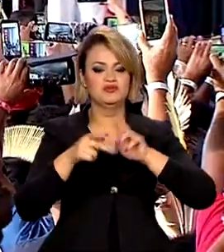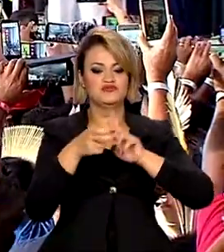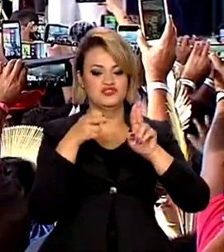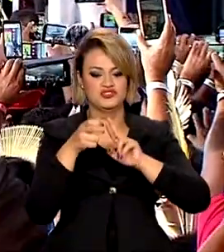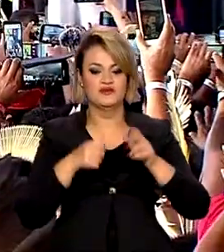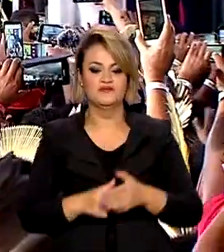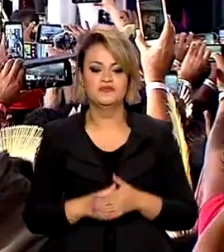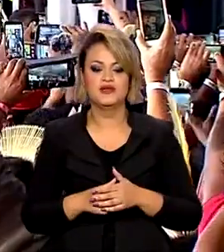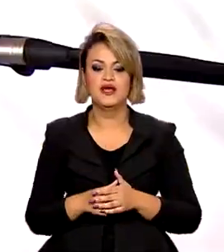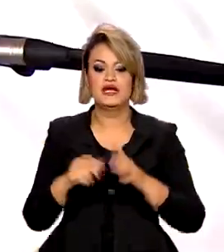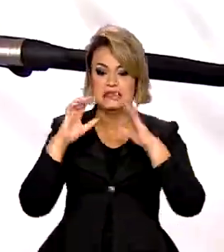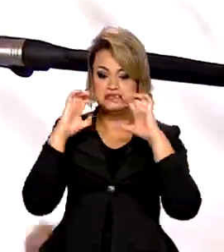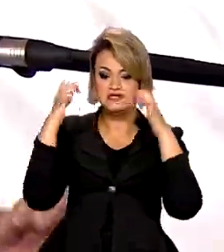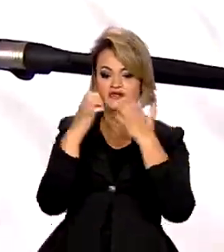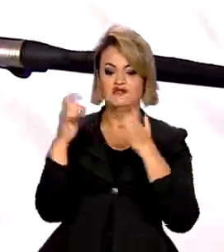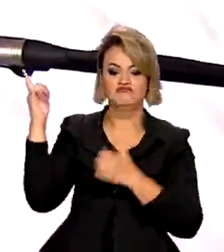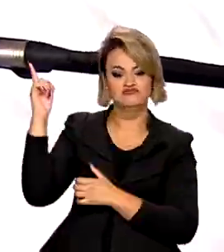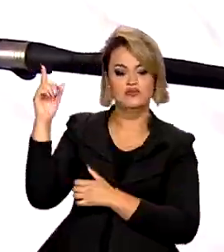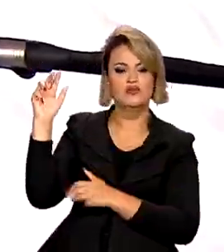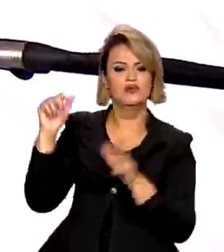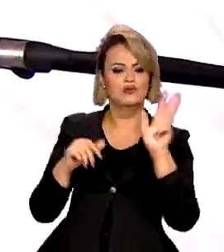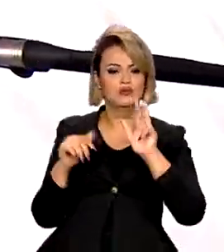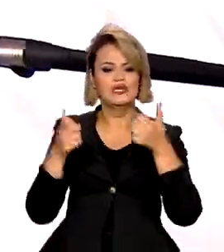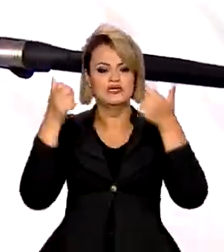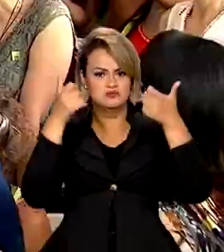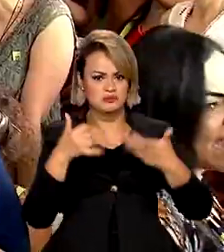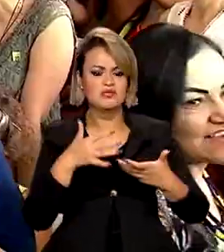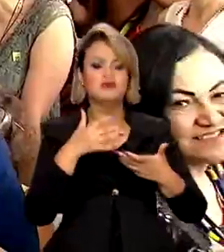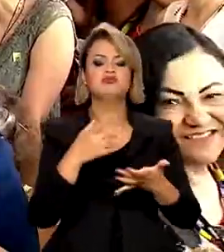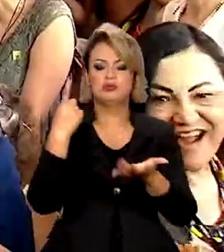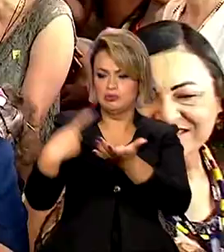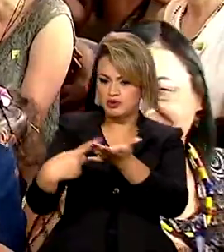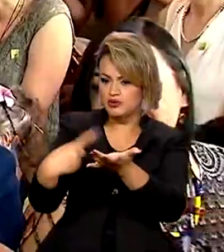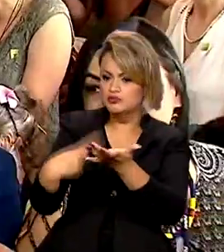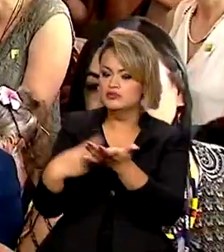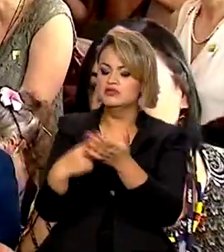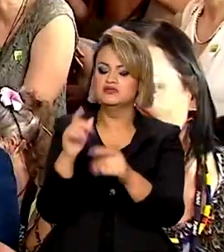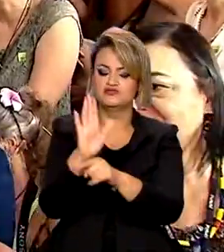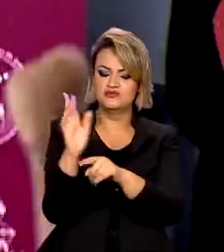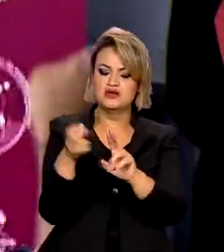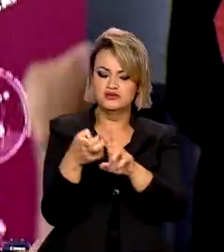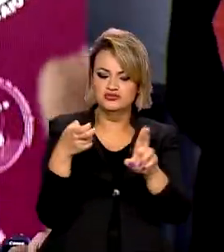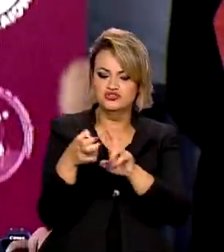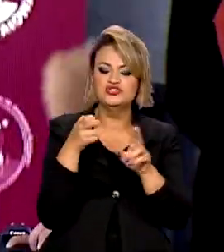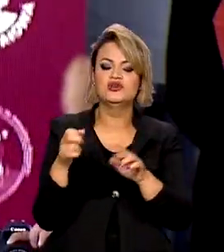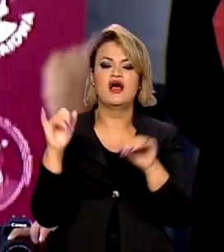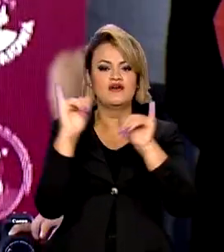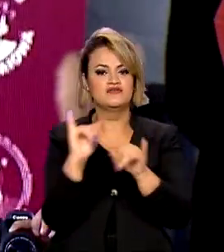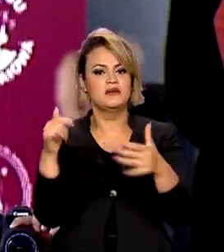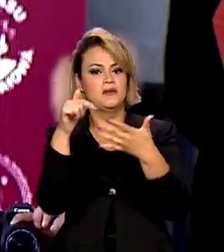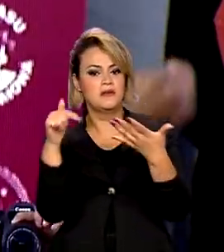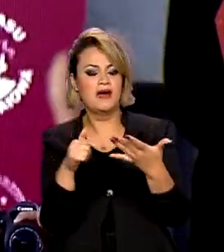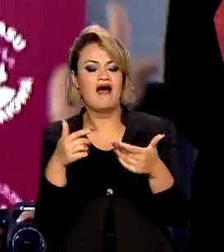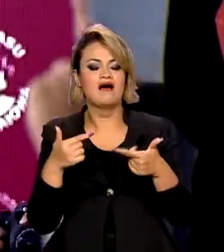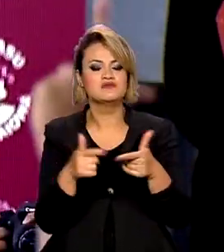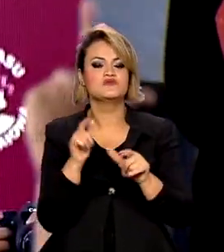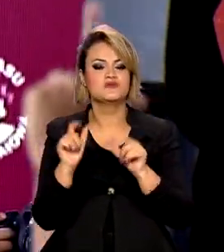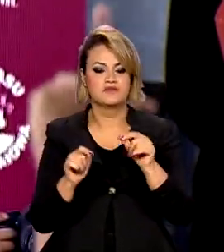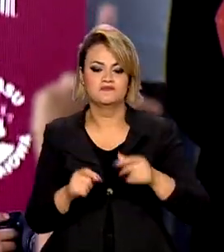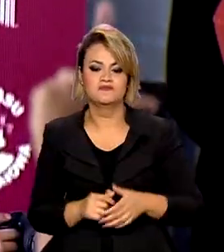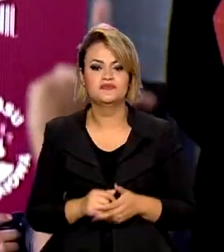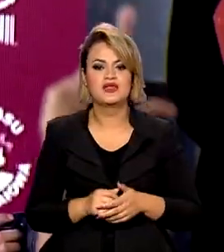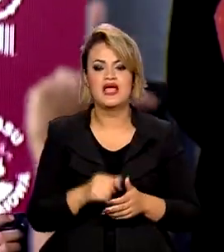Durante o evento, o presidente Lula demonstrou compromisso com os indígenas, anunciando algumas ações.